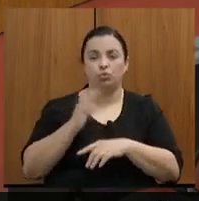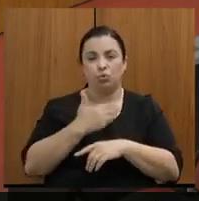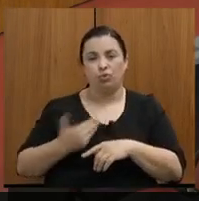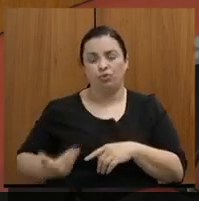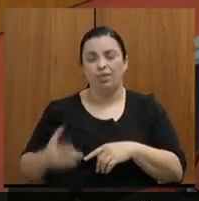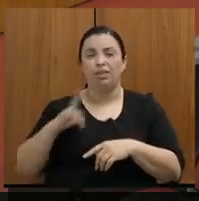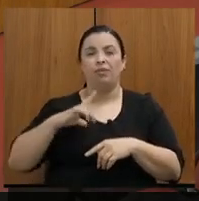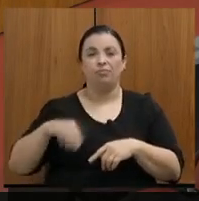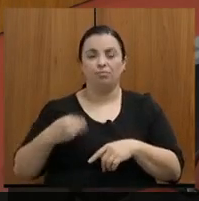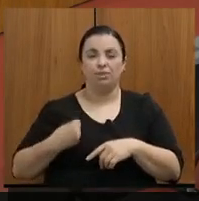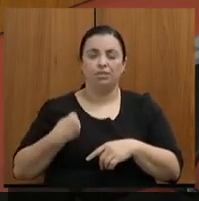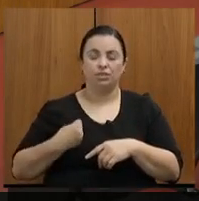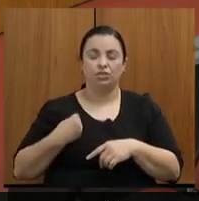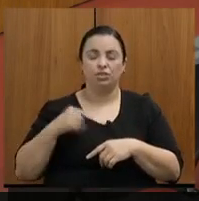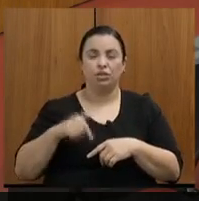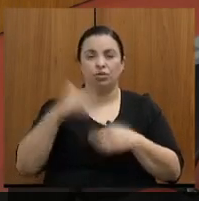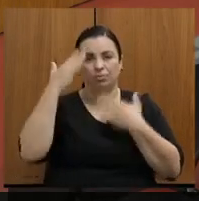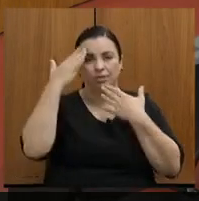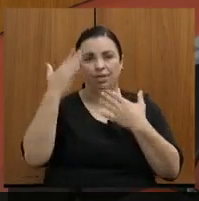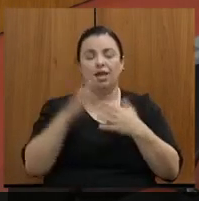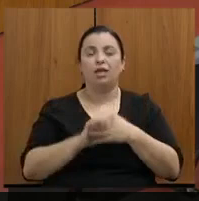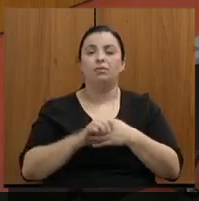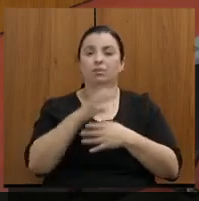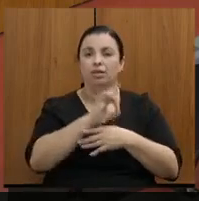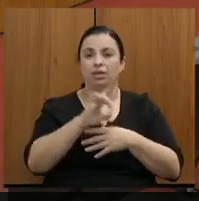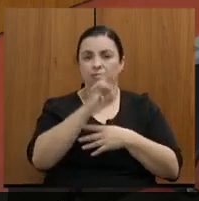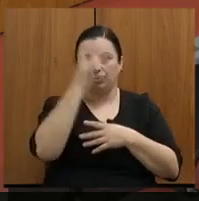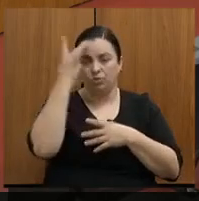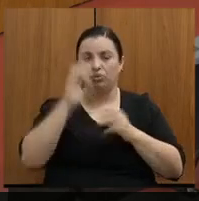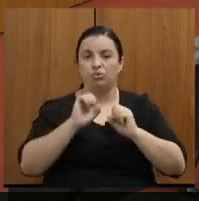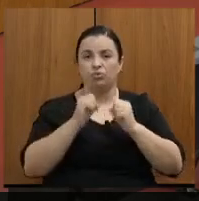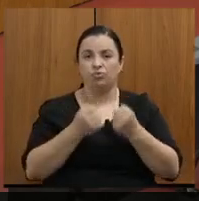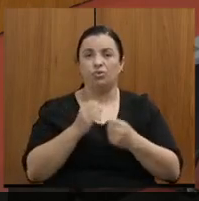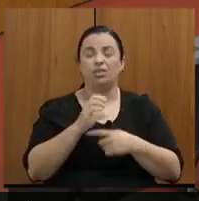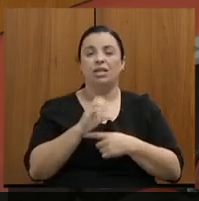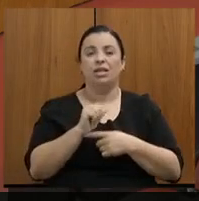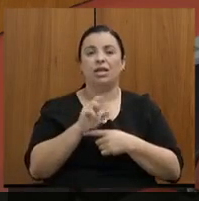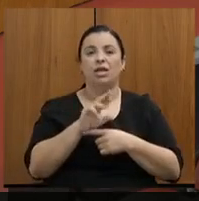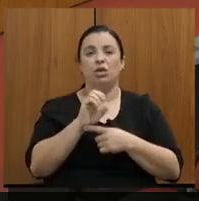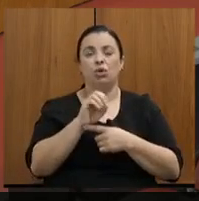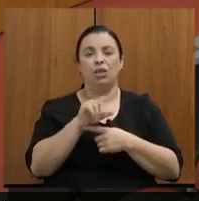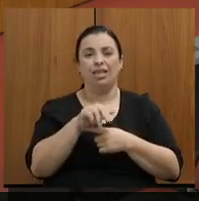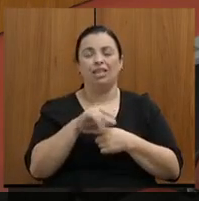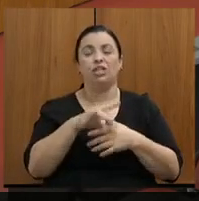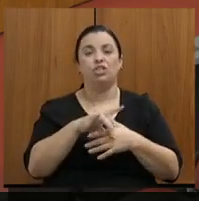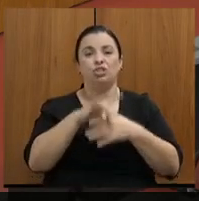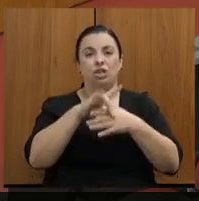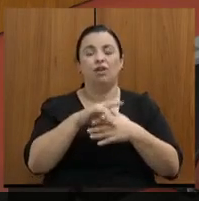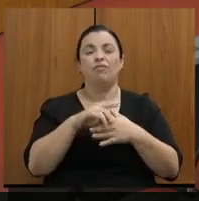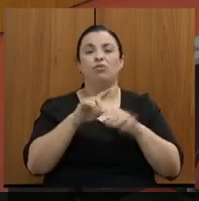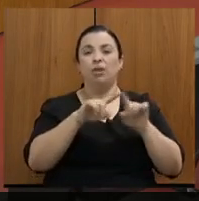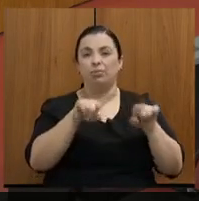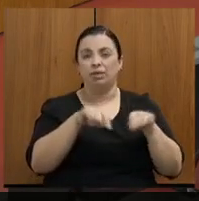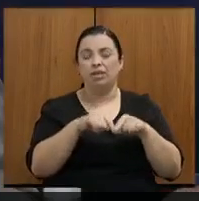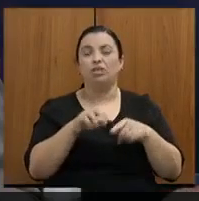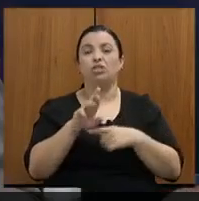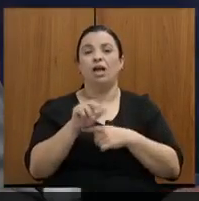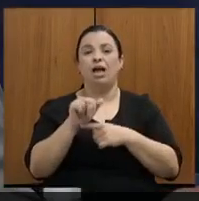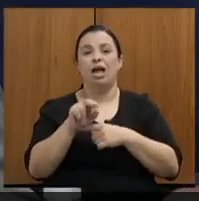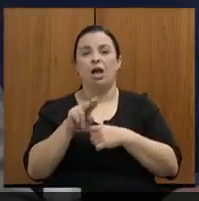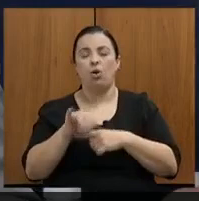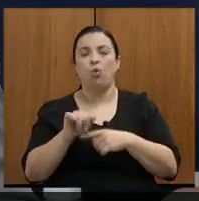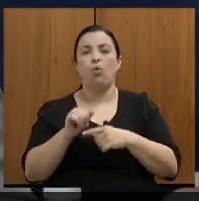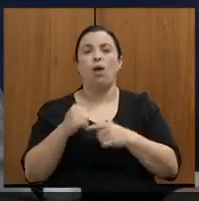obrigado também por esse esforço. Carolina Rocha Vespu, chefe de gabinete, o Raul Mariana, assessor de